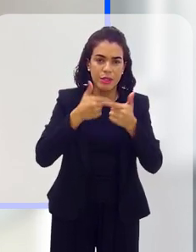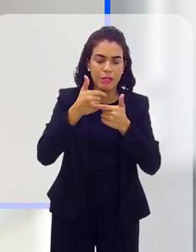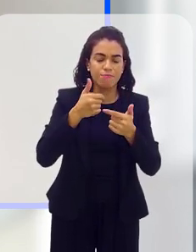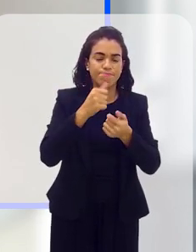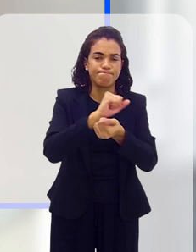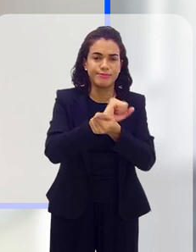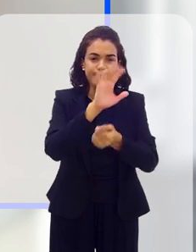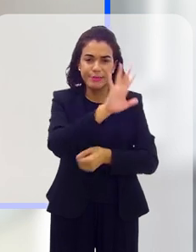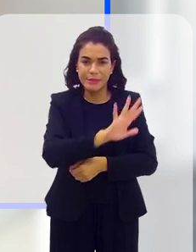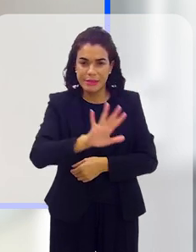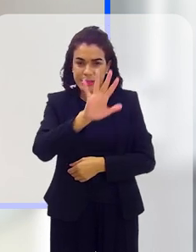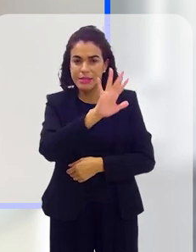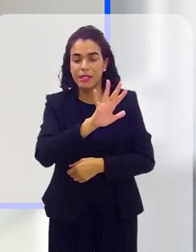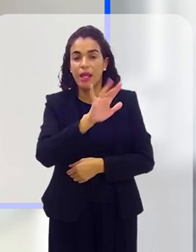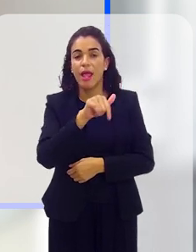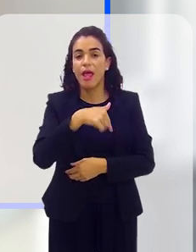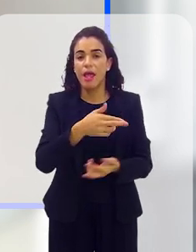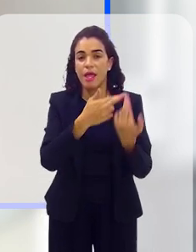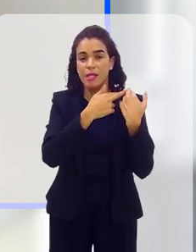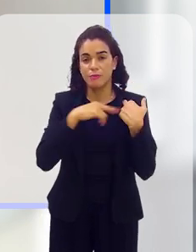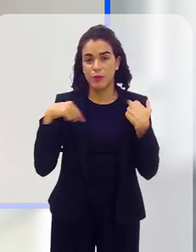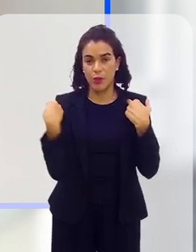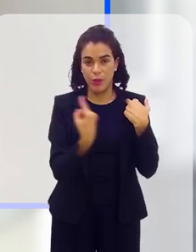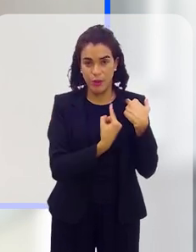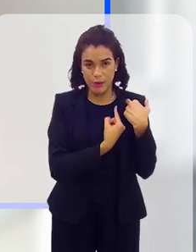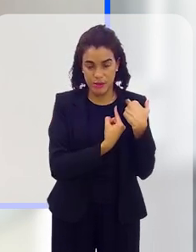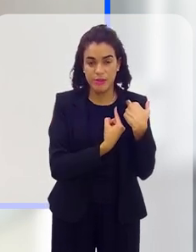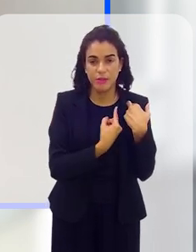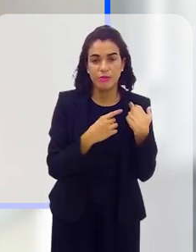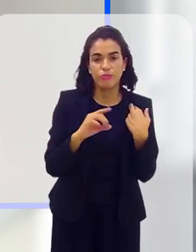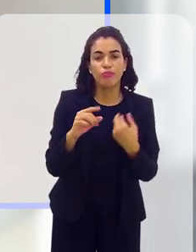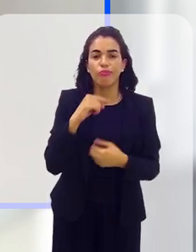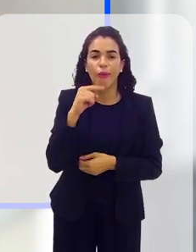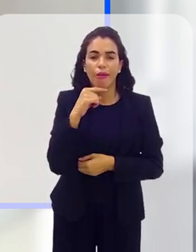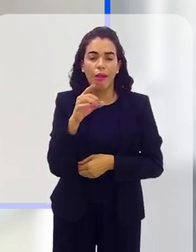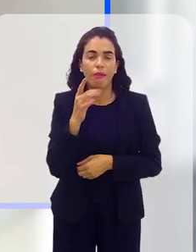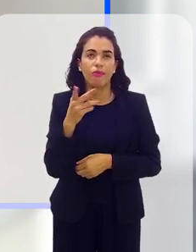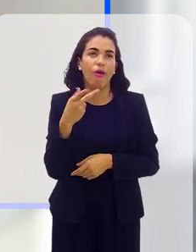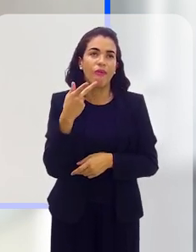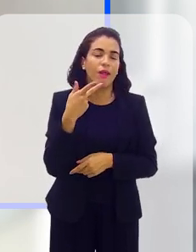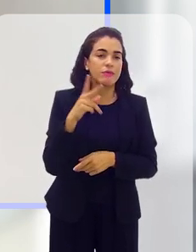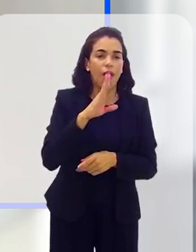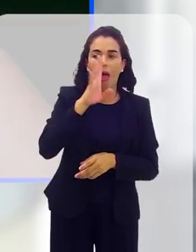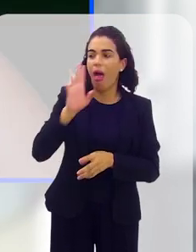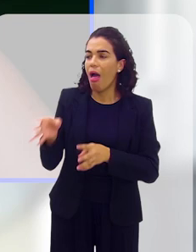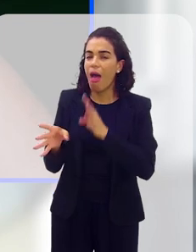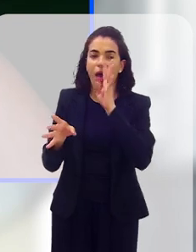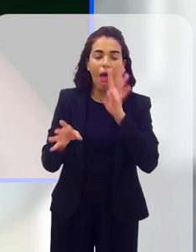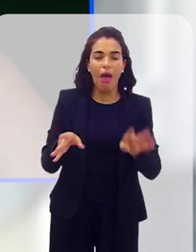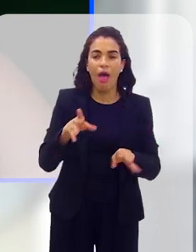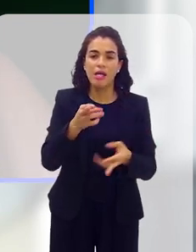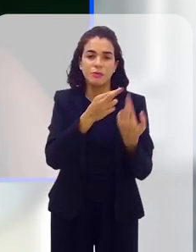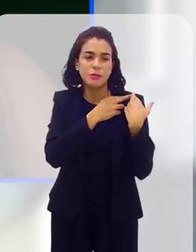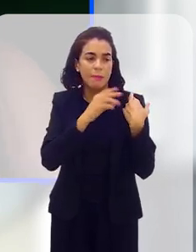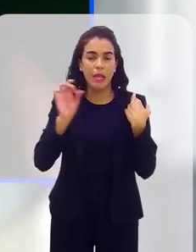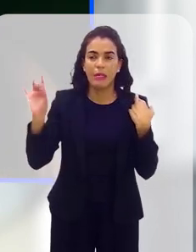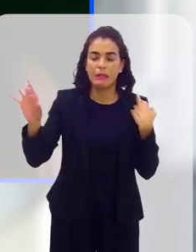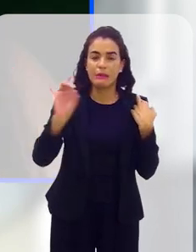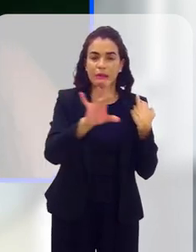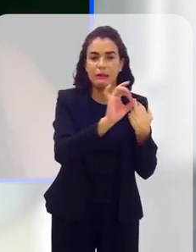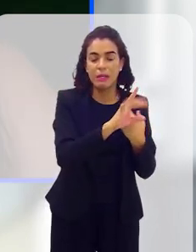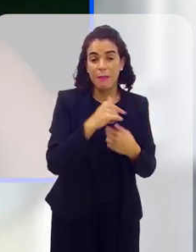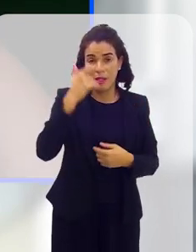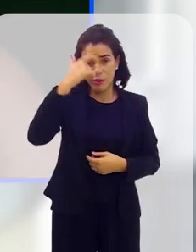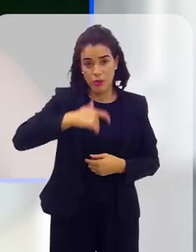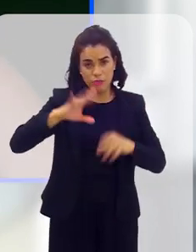ao trabalho escravo, né? É responsabilidade de todos nós, né? Não adianta só a gente ficar delegando